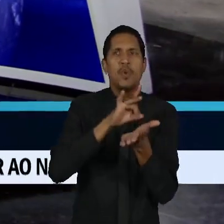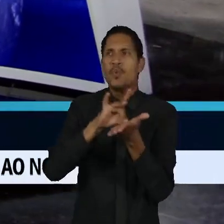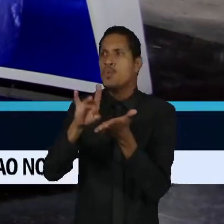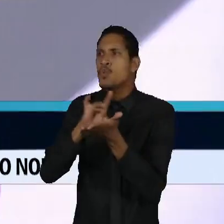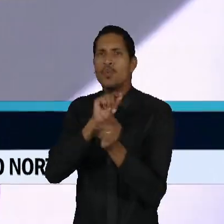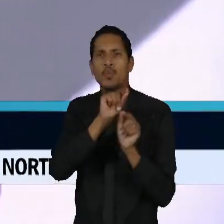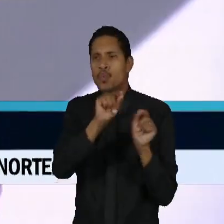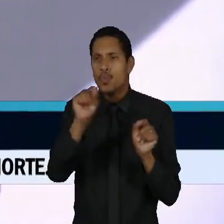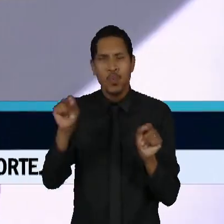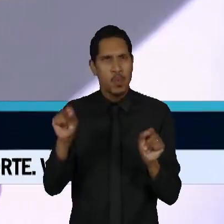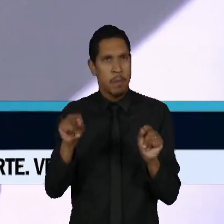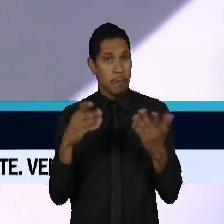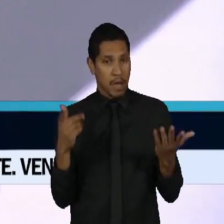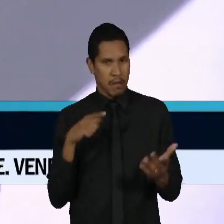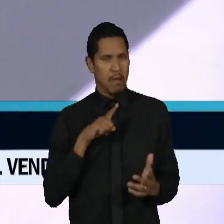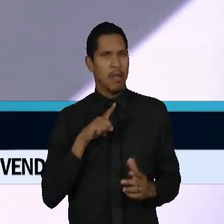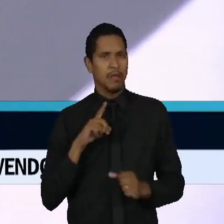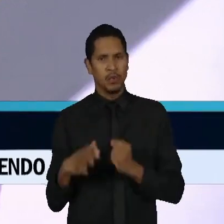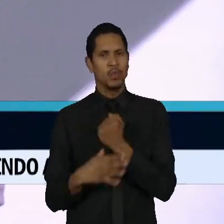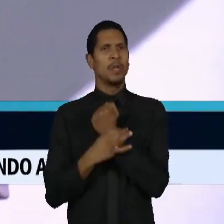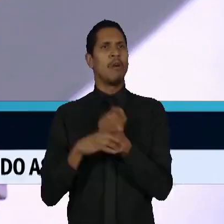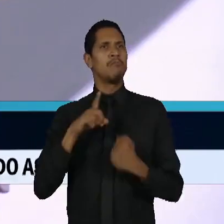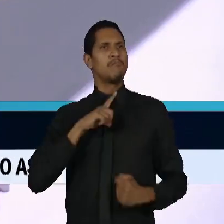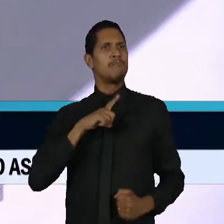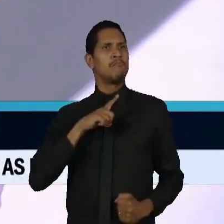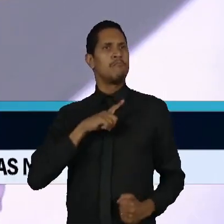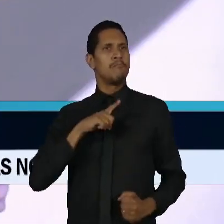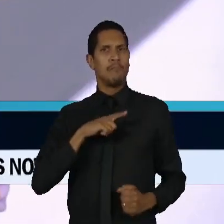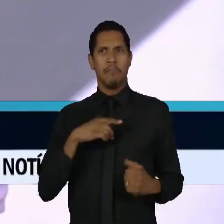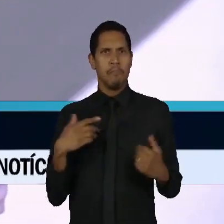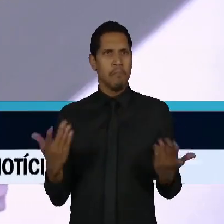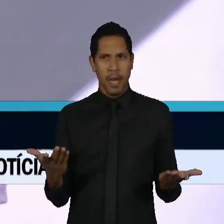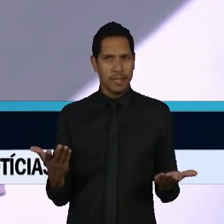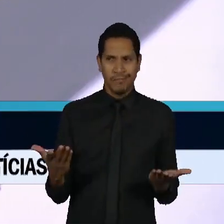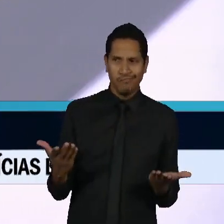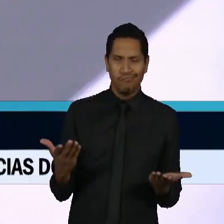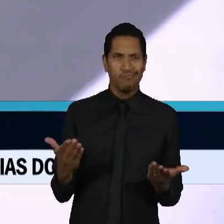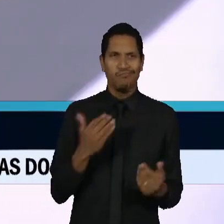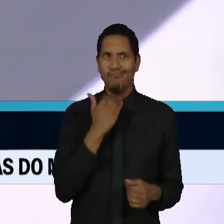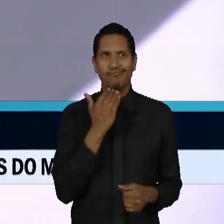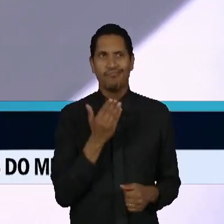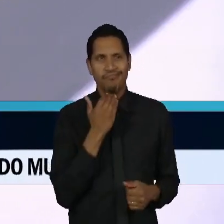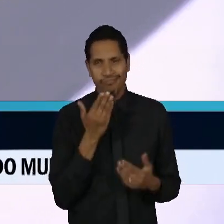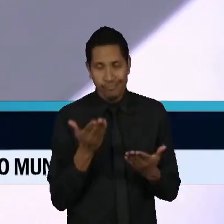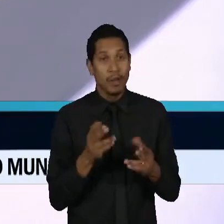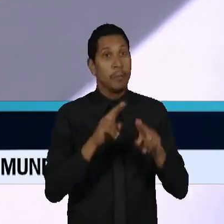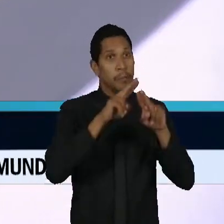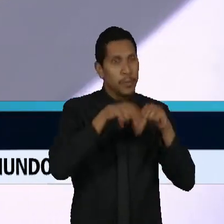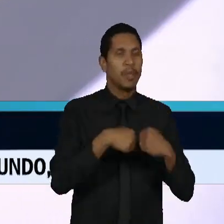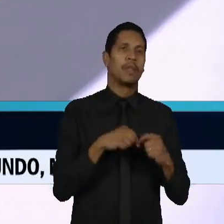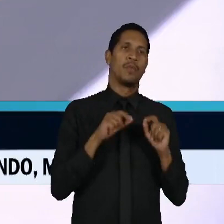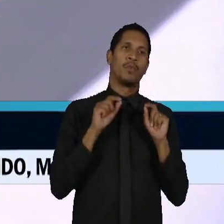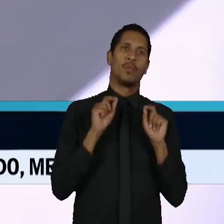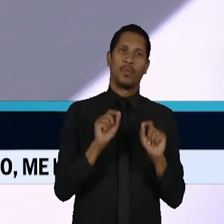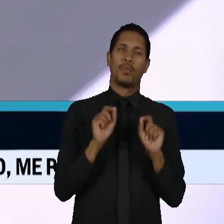sim garantir a segurança da população e não atingir áreas civis. Então, nesse sentido,